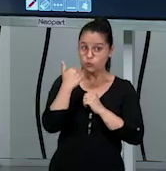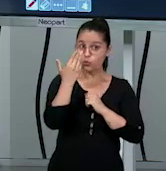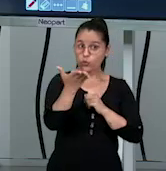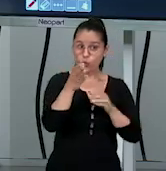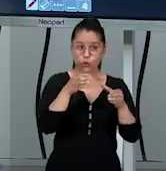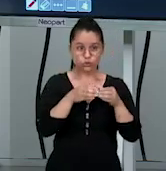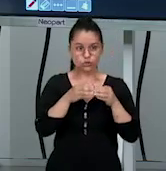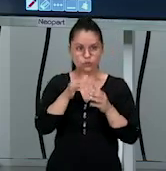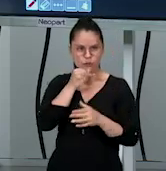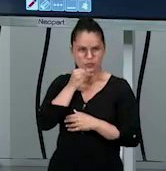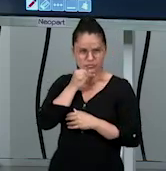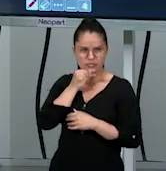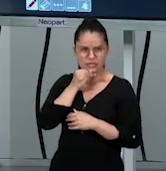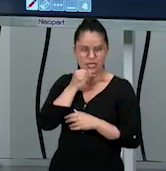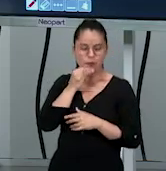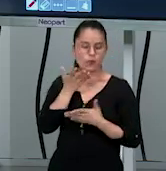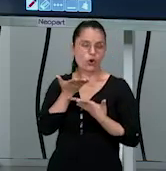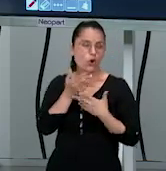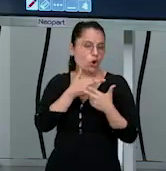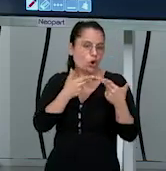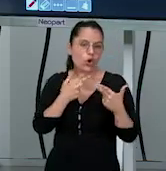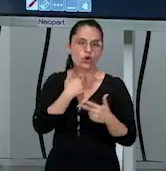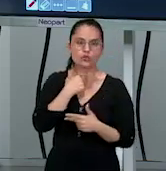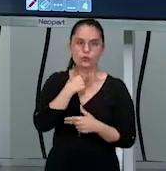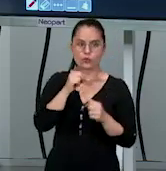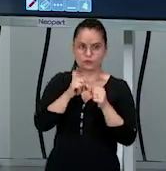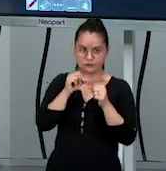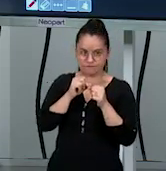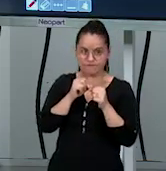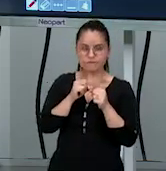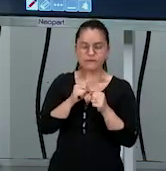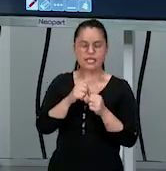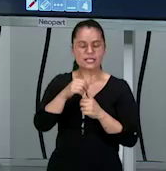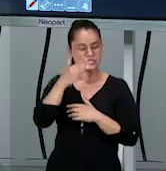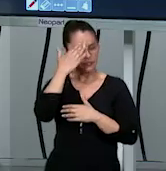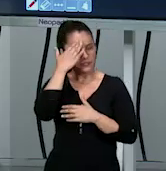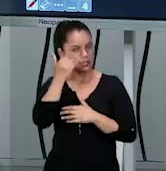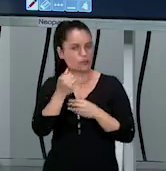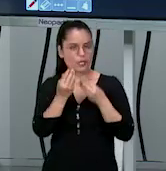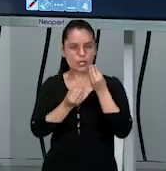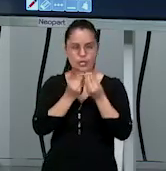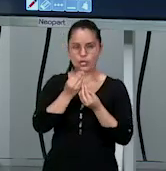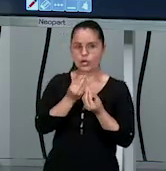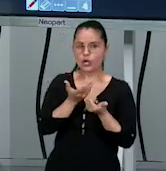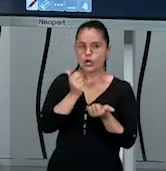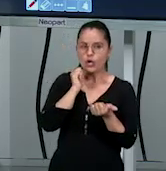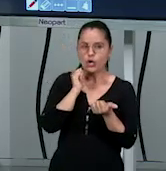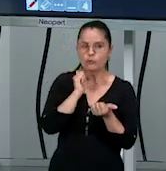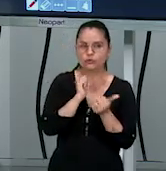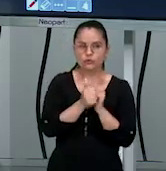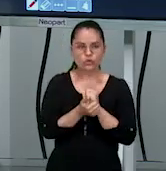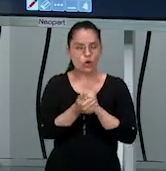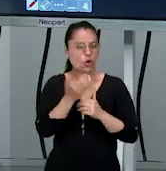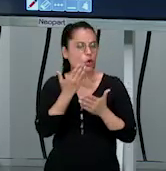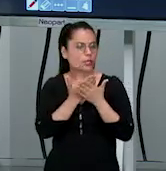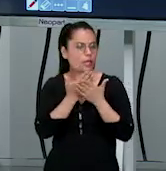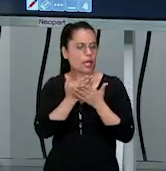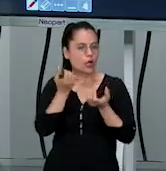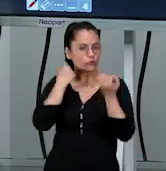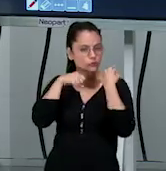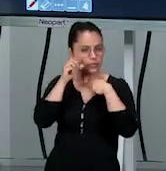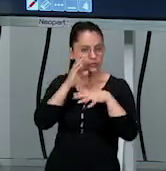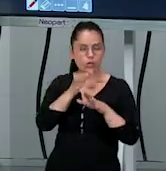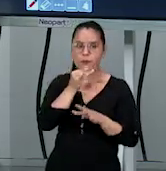Aqui eu tenho alguns exemplos de infrações que vocês já devem ter ouvido falar em jogo ou mesmo na aula de educação física. Como por exemplo,